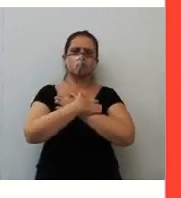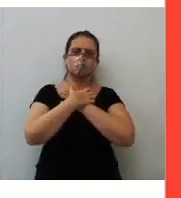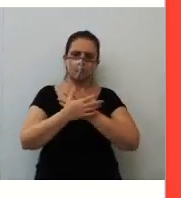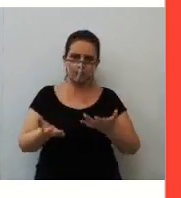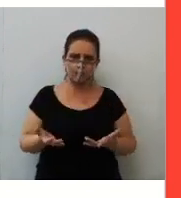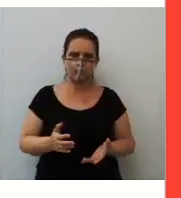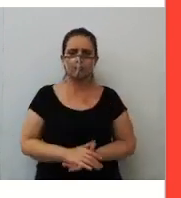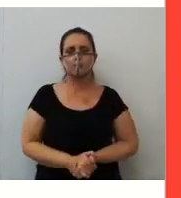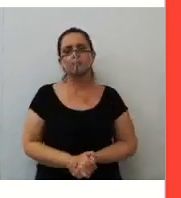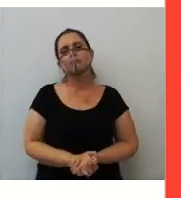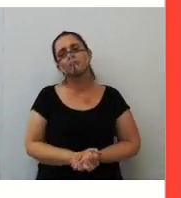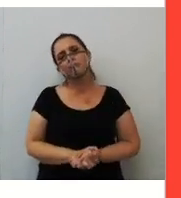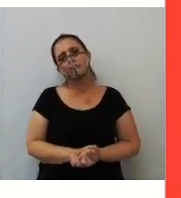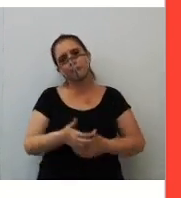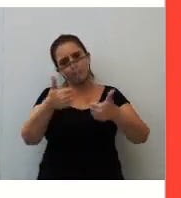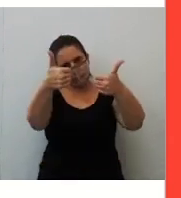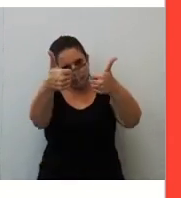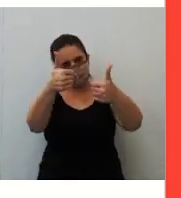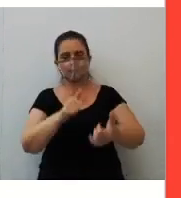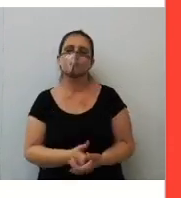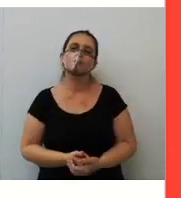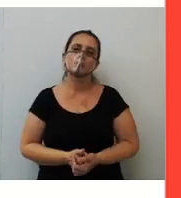de Camões. Beleza?